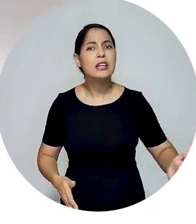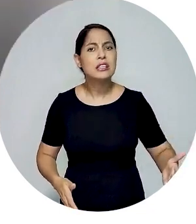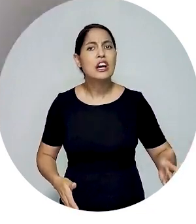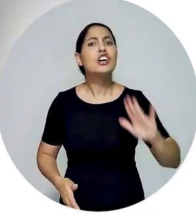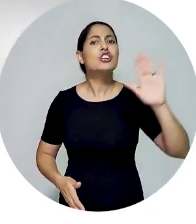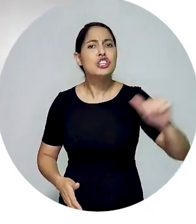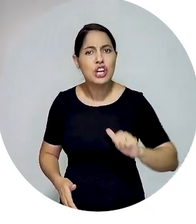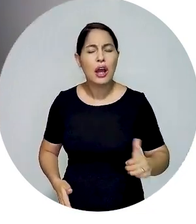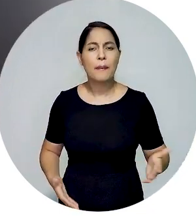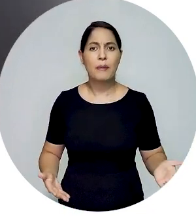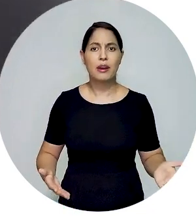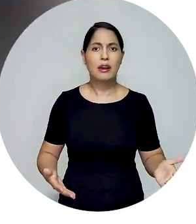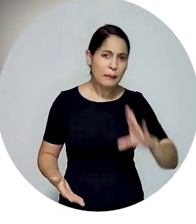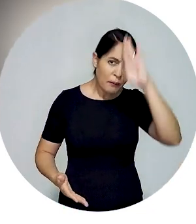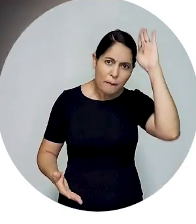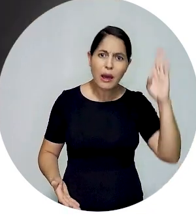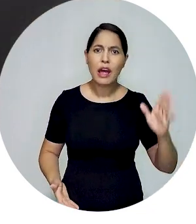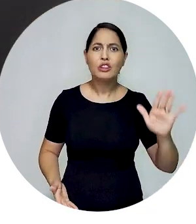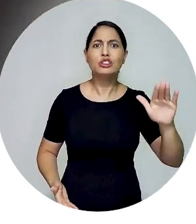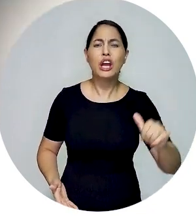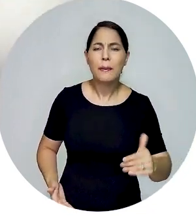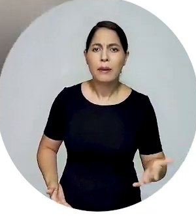A Auditoria Militar Tribunal Justiça de Goiás